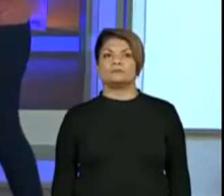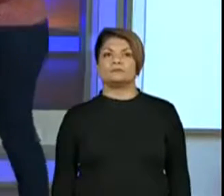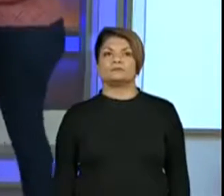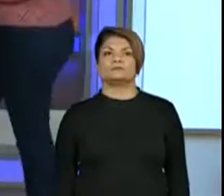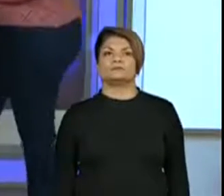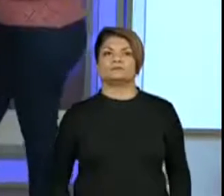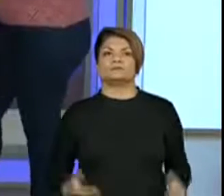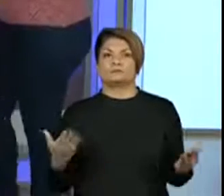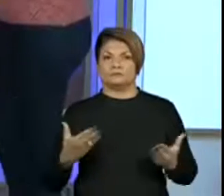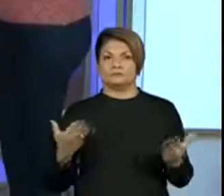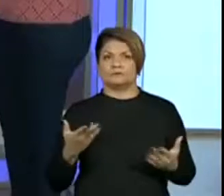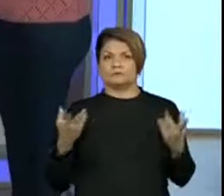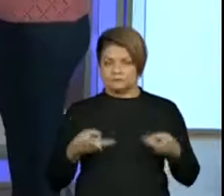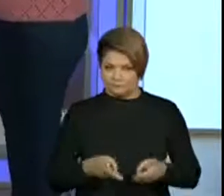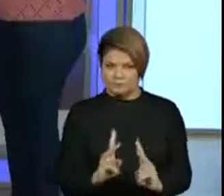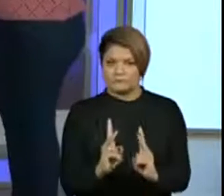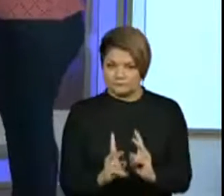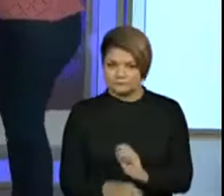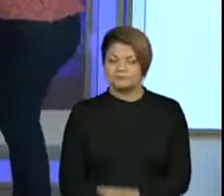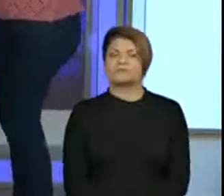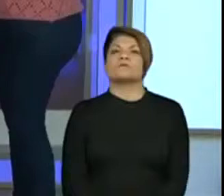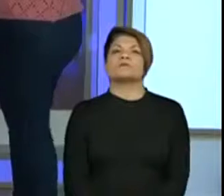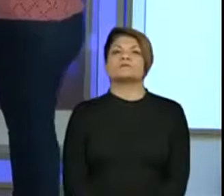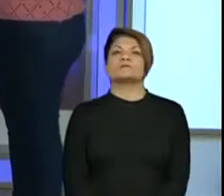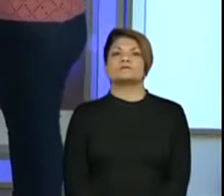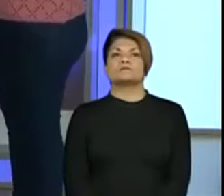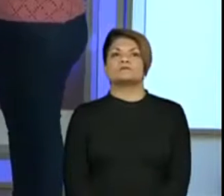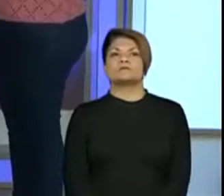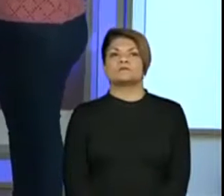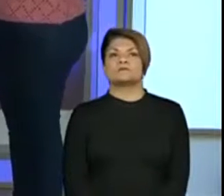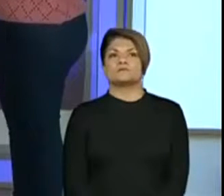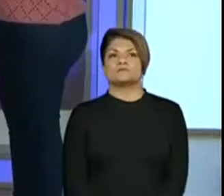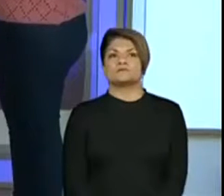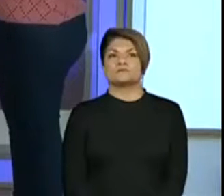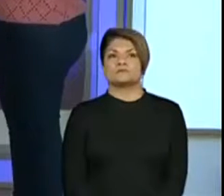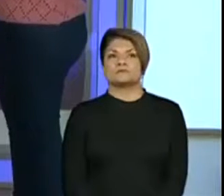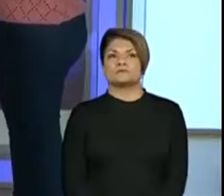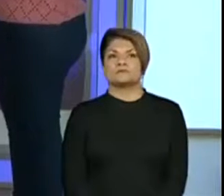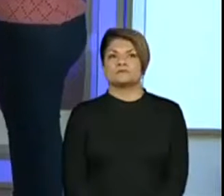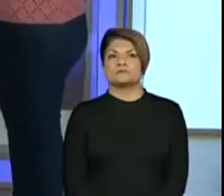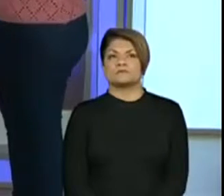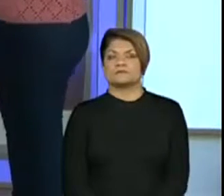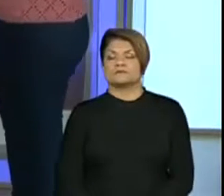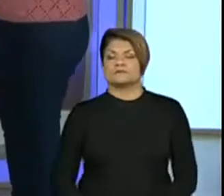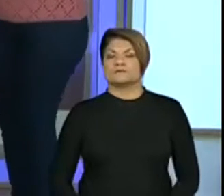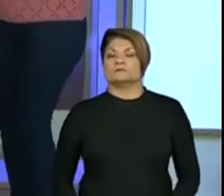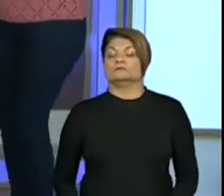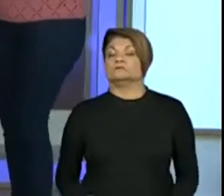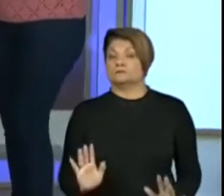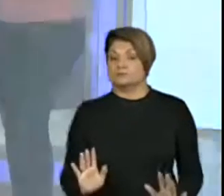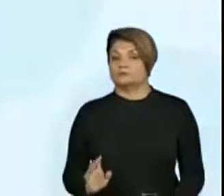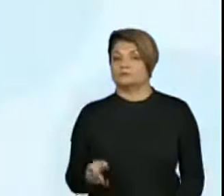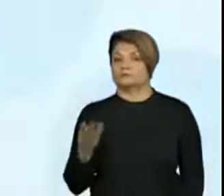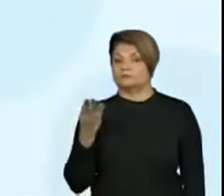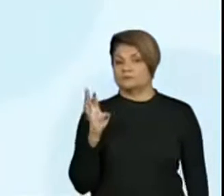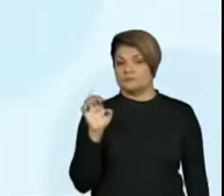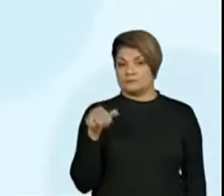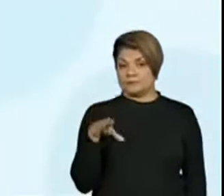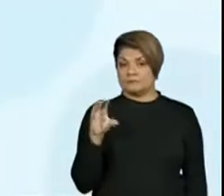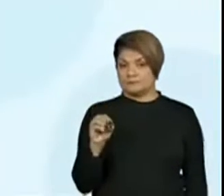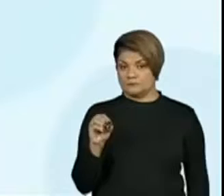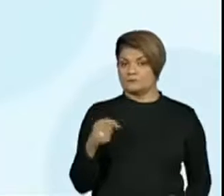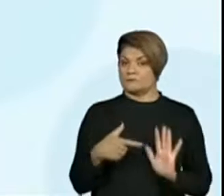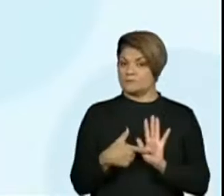Então, vamos dar continuidade aí nos desafios do Mateus. Vamos ver o que mais ele fez, olha só. O